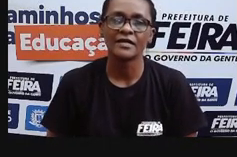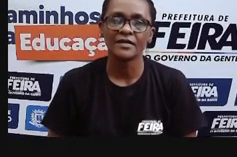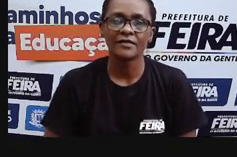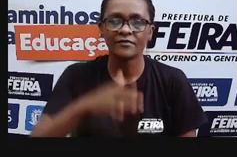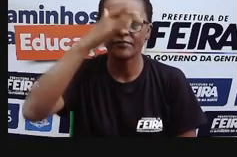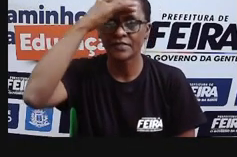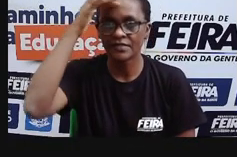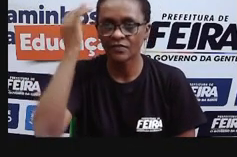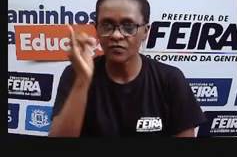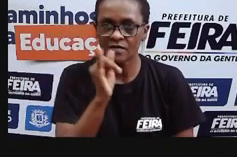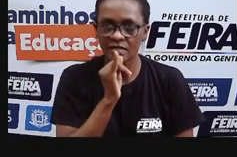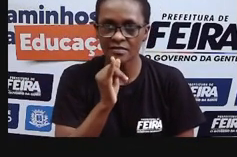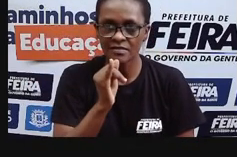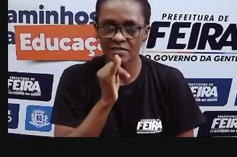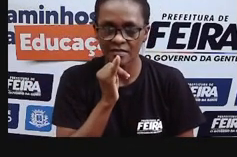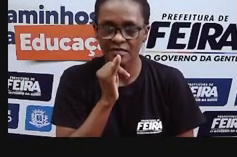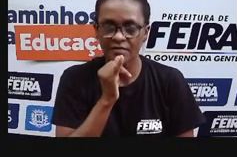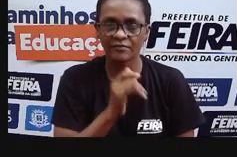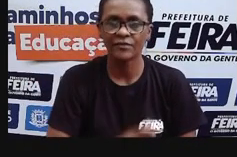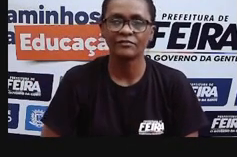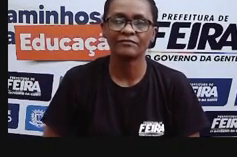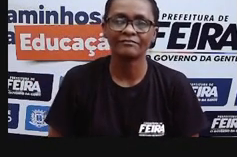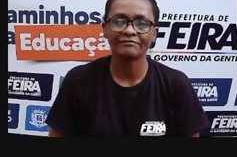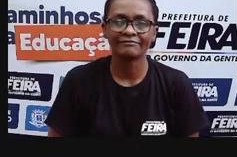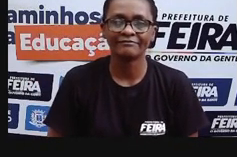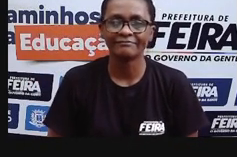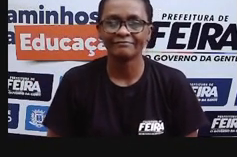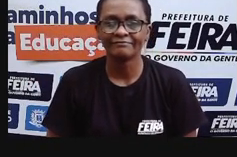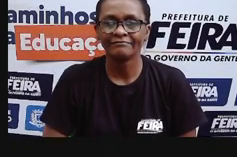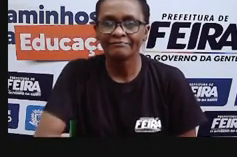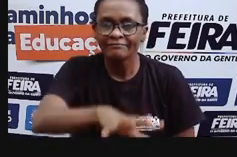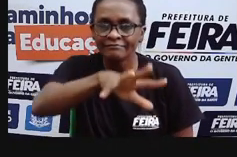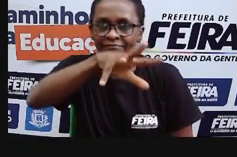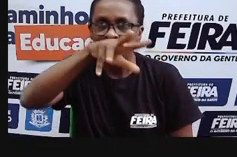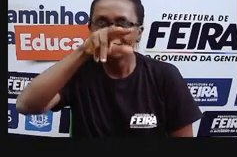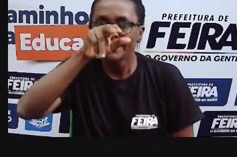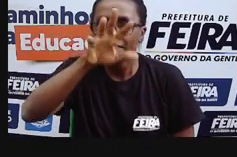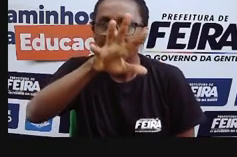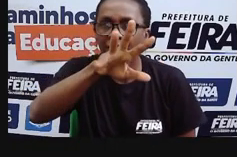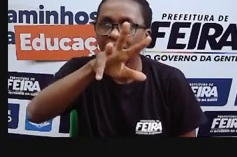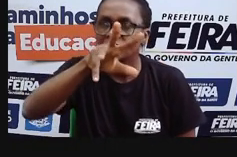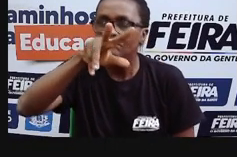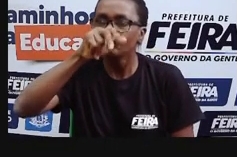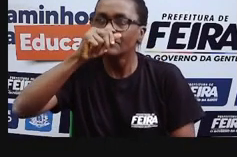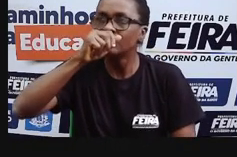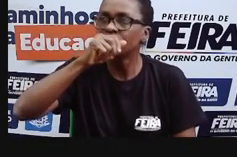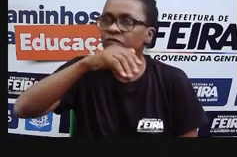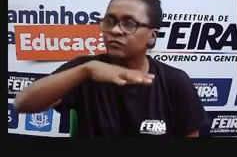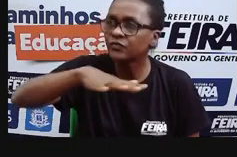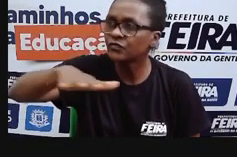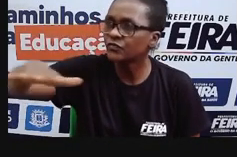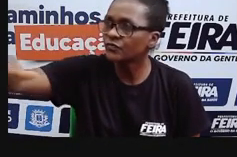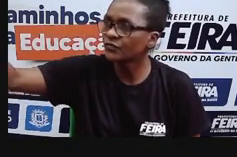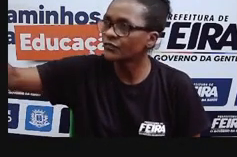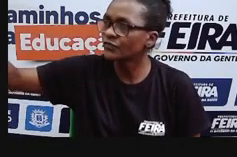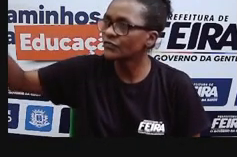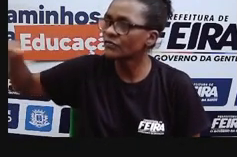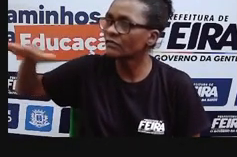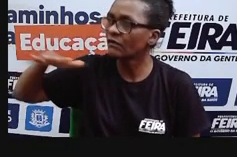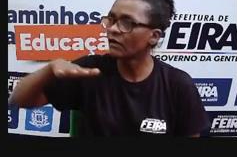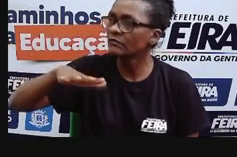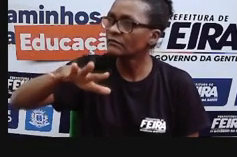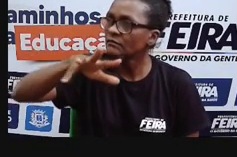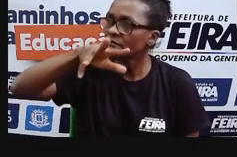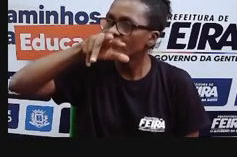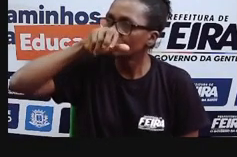esses líquens no ambiente, quer dizer que o ar, ele está limpo, que o ambiente é limpo. Quando a gente vê a